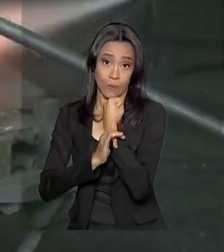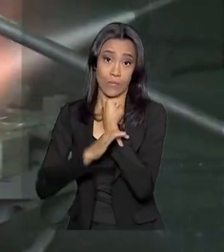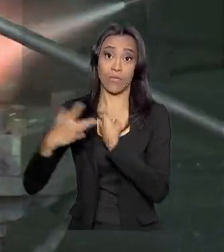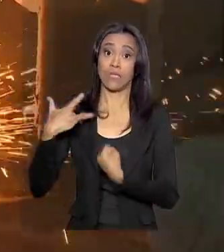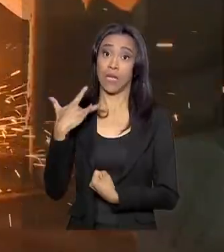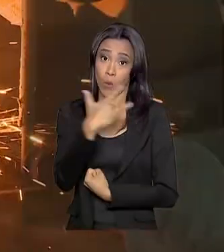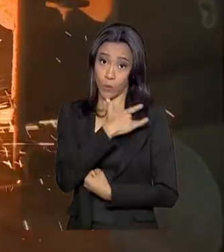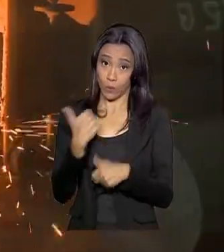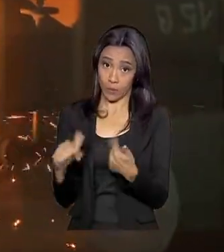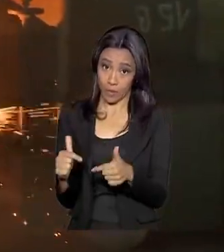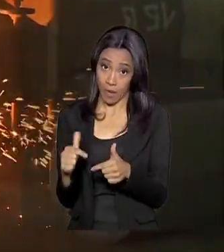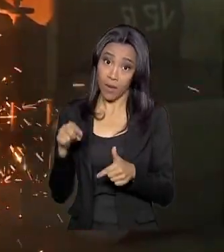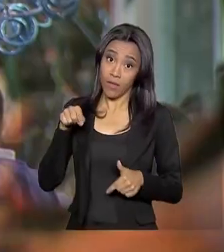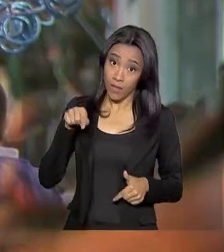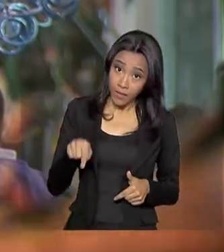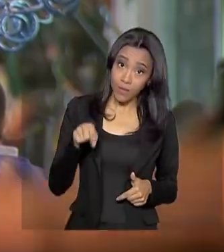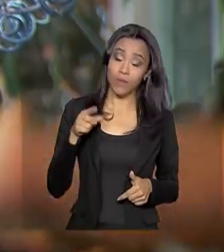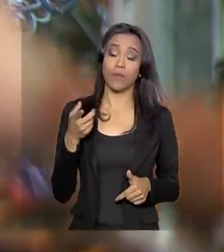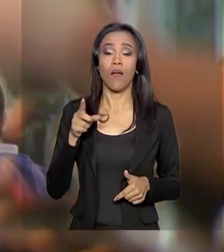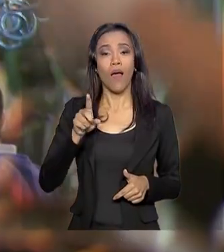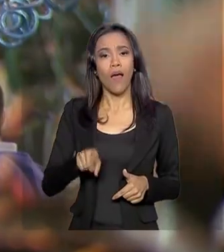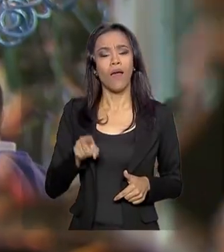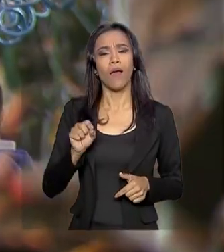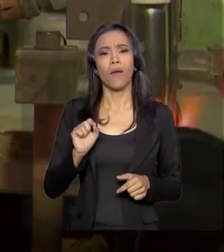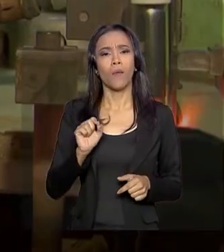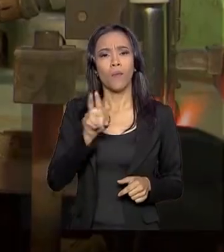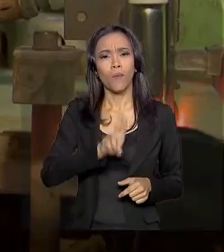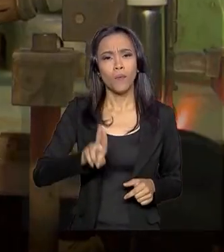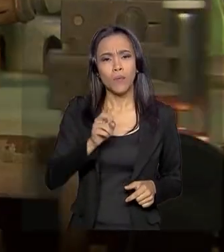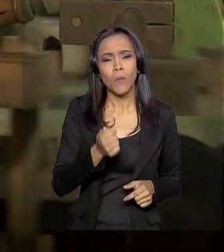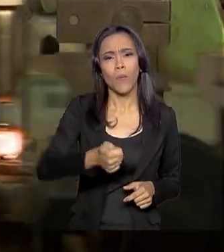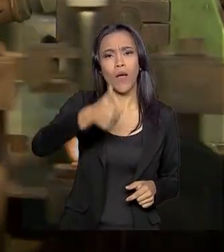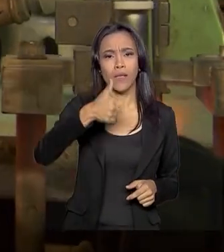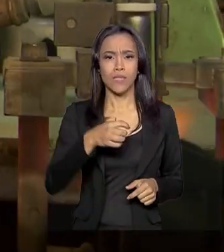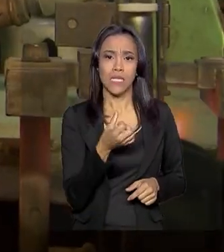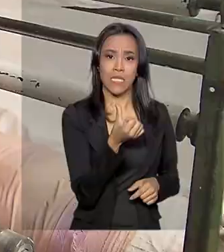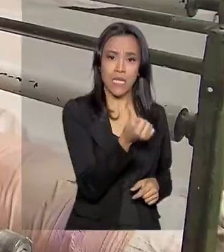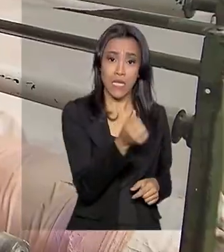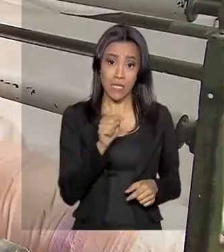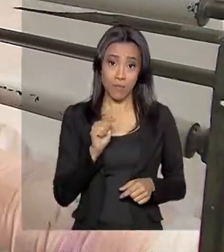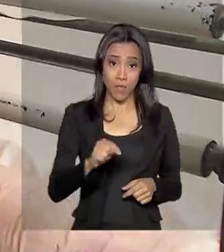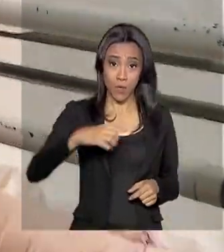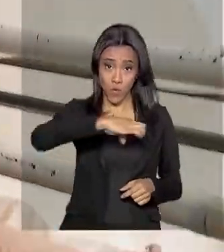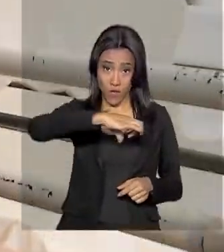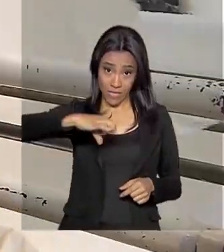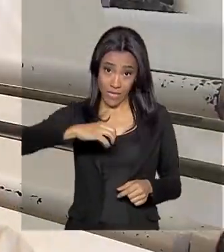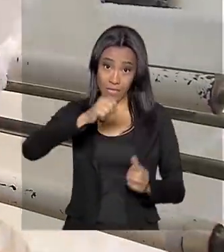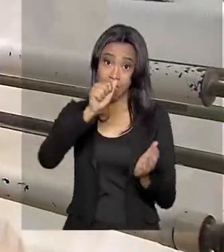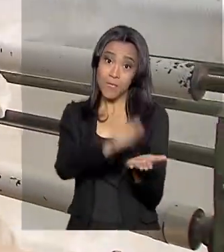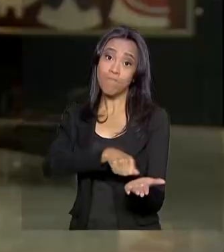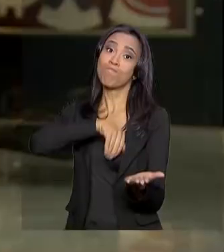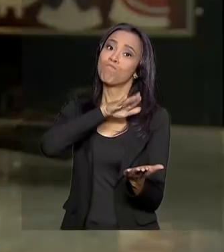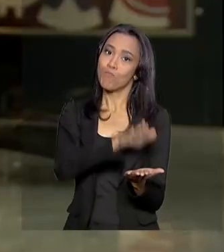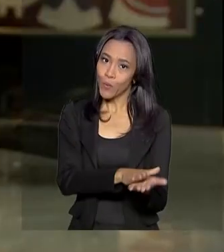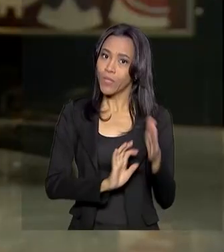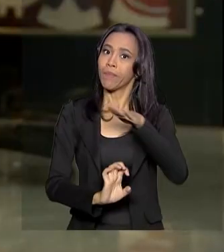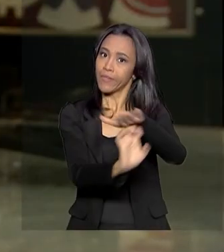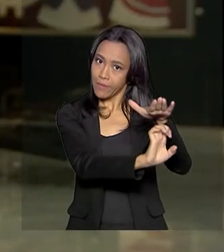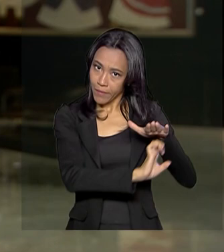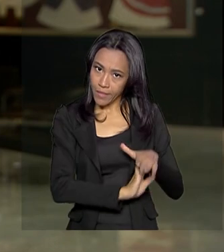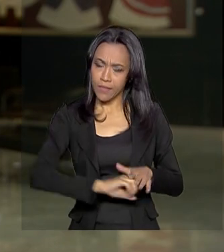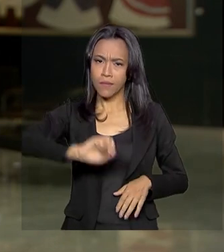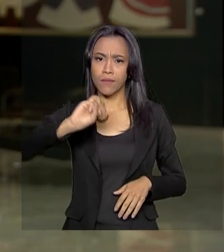trabalho. Elas geram a possibilidade de aplicação de quase 6.900 multas a empresas. Três